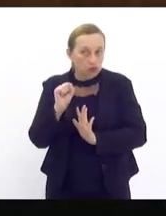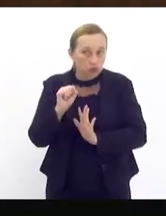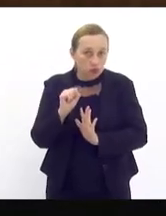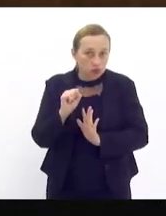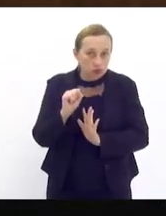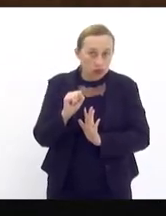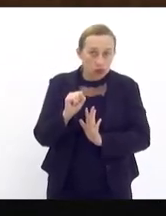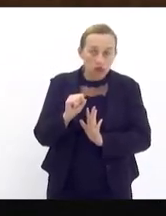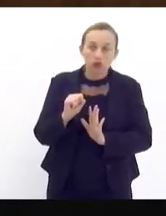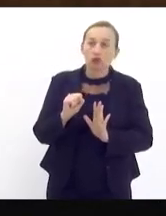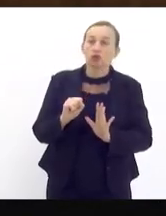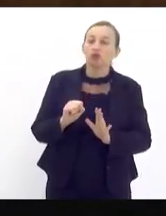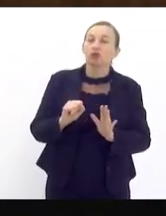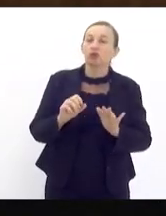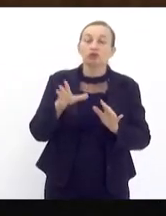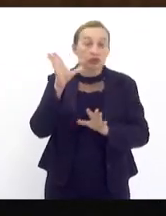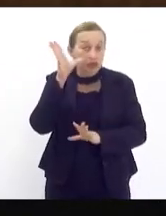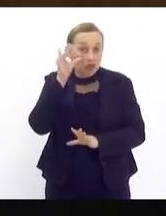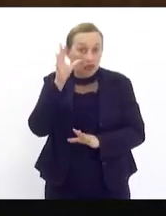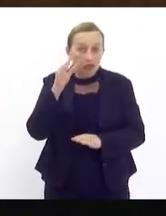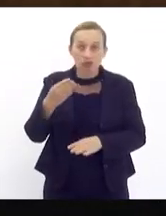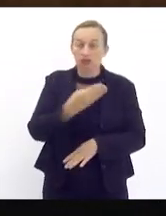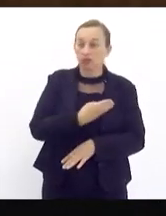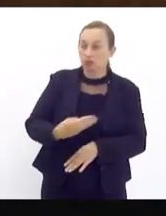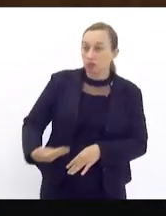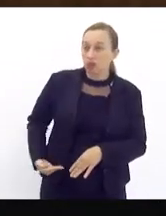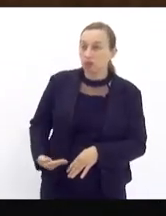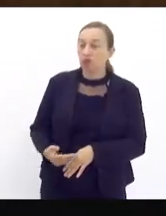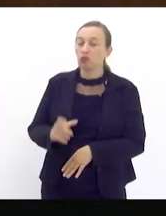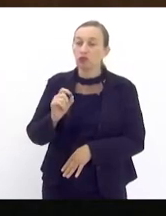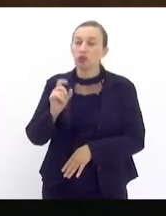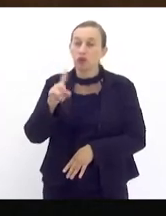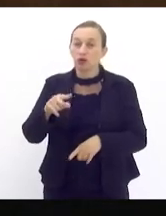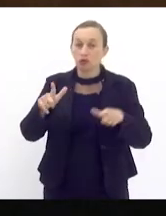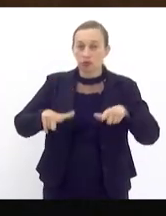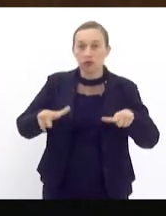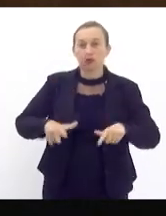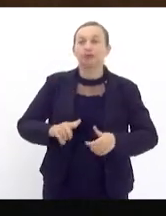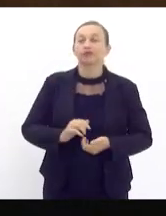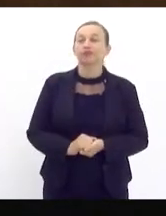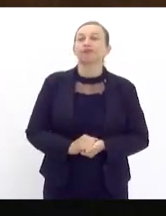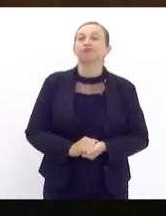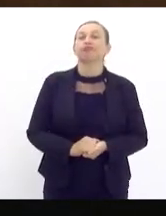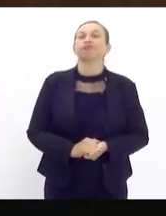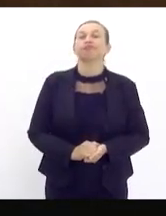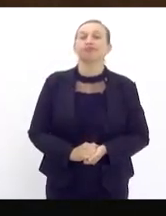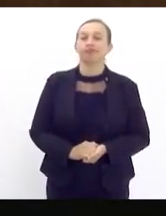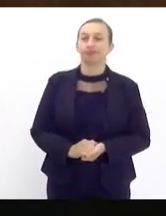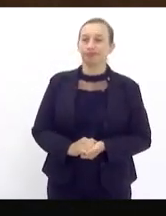sobretudo, quando é uma coisa de interesse público, como é aquele espaço. Nesse sentido,